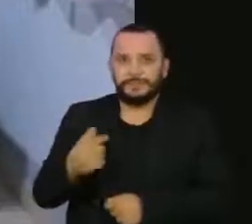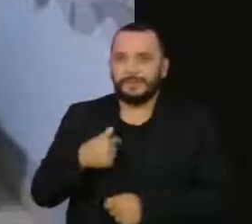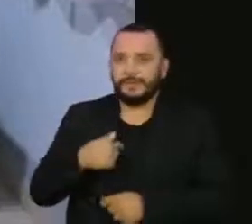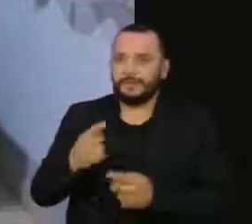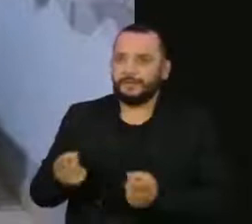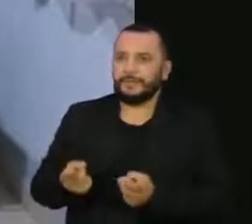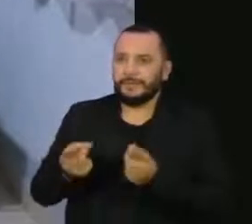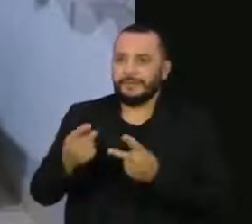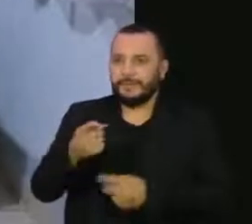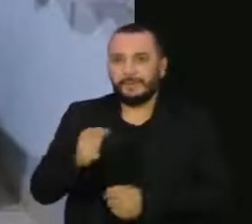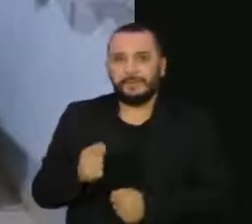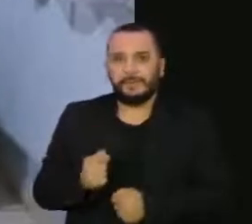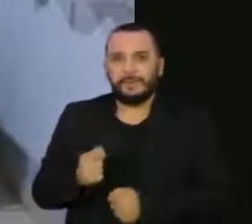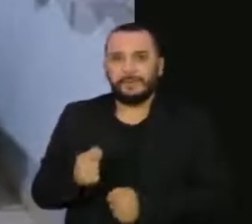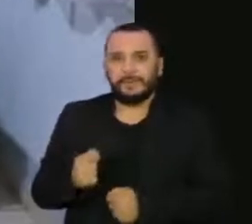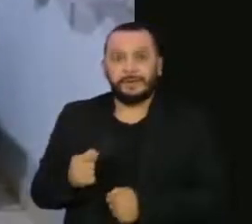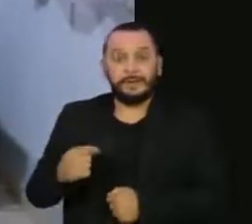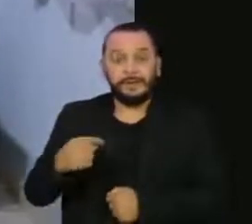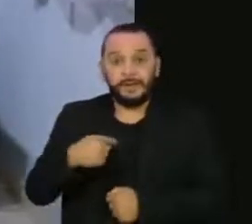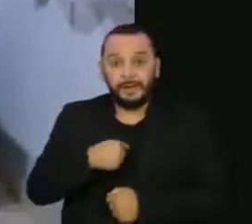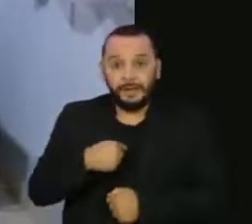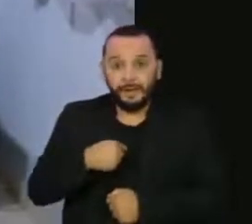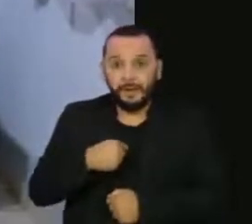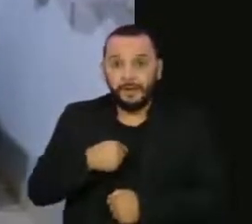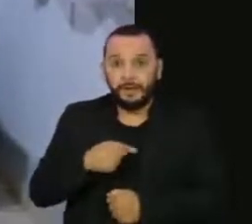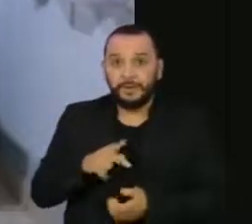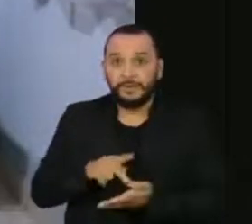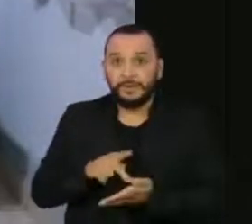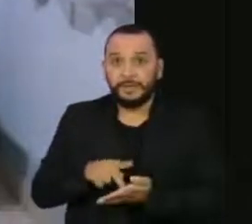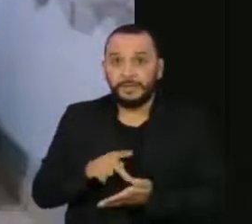vendeu a cadeira para ele. Eu fiquei...